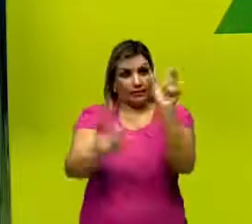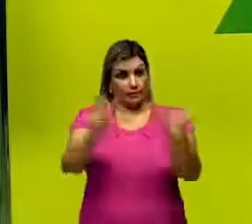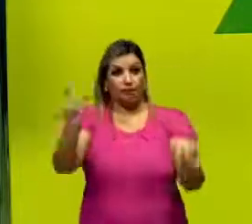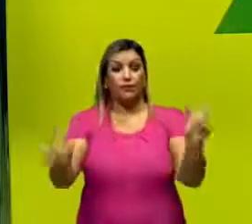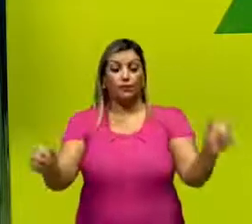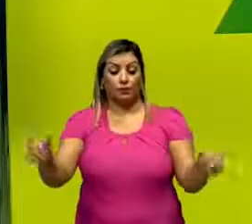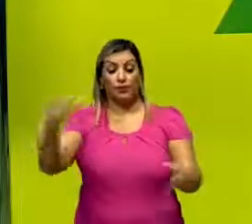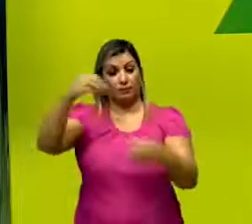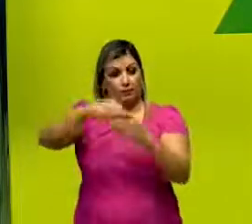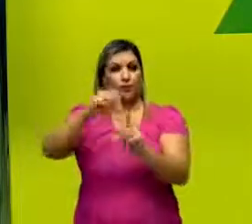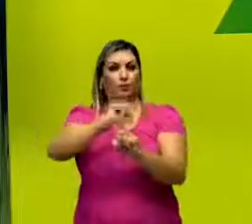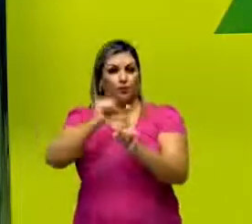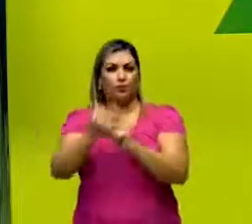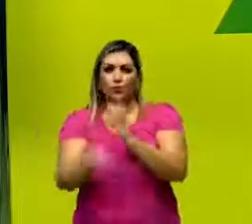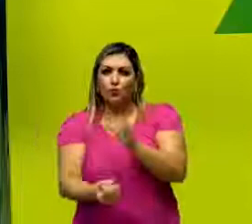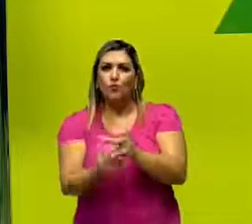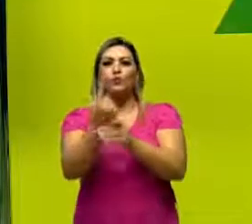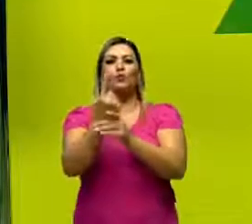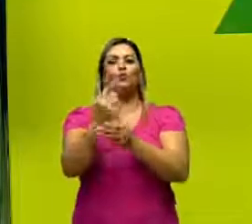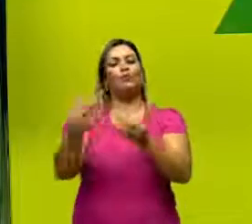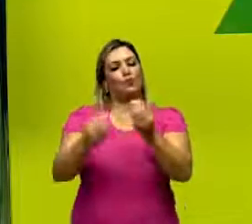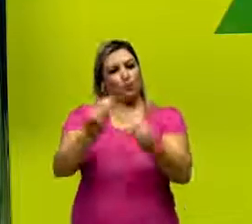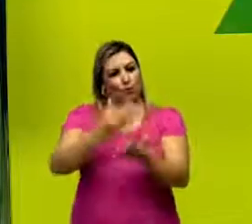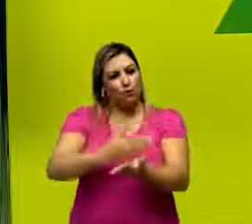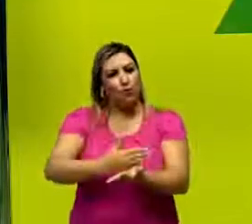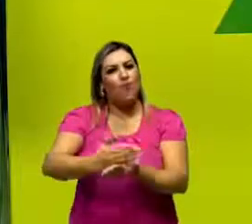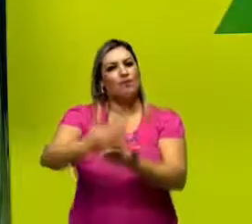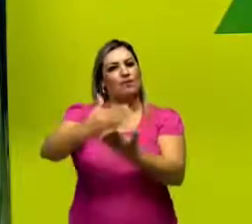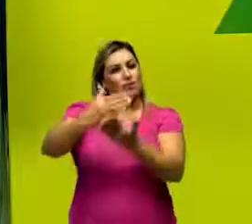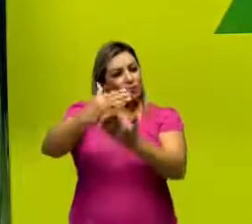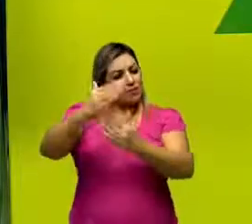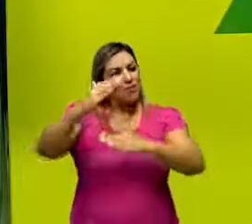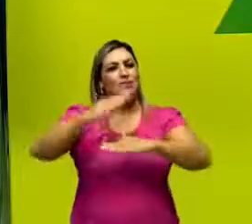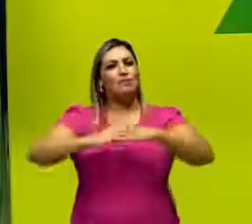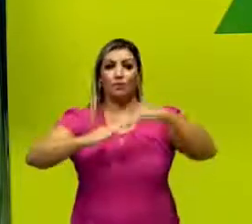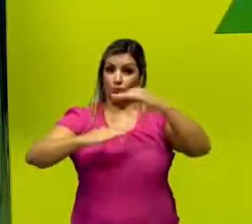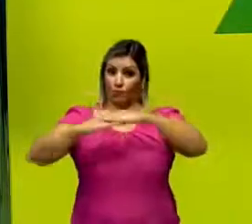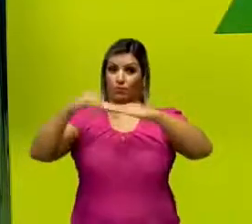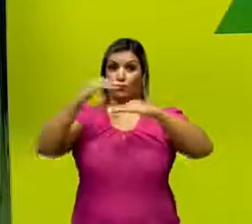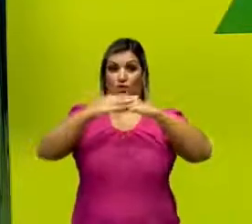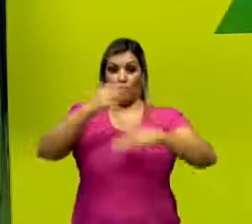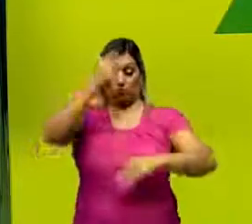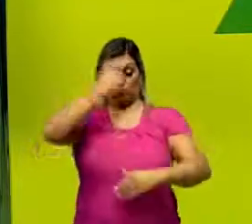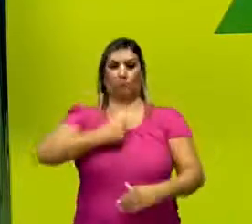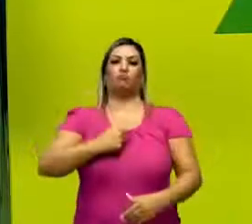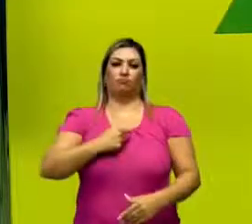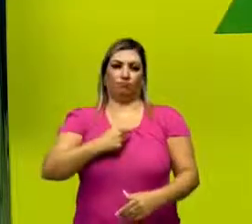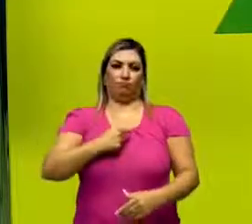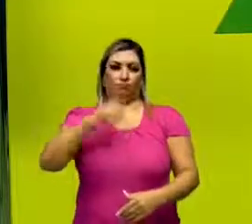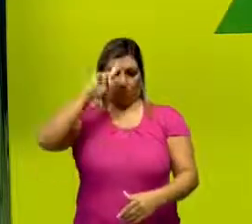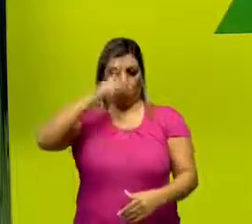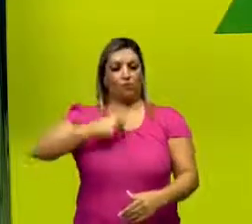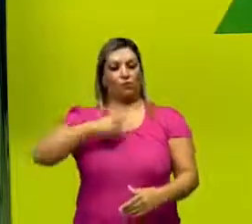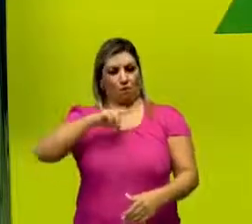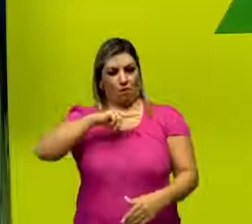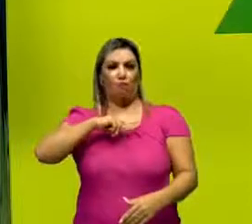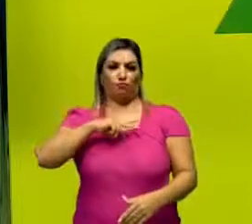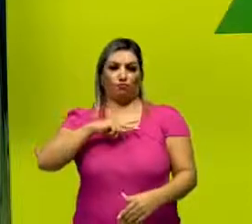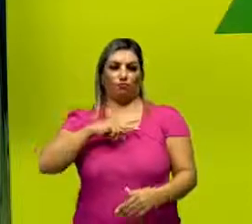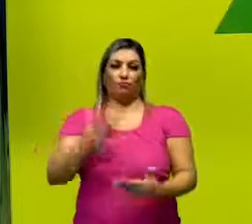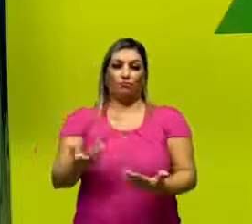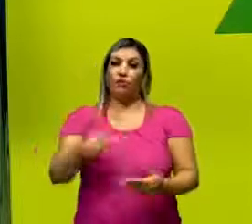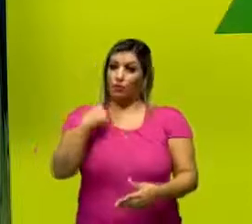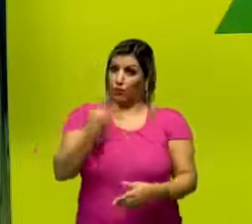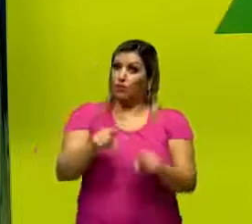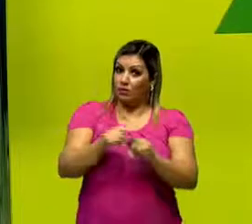sociedade, ela surge a partir da construção da nossa individualidade, certo? E a gente também aprendeu nessa